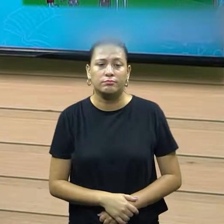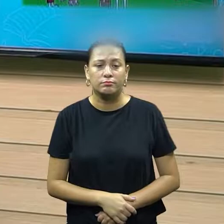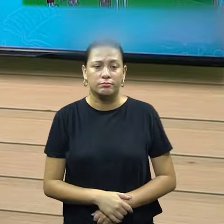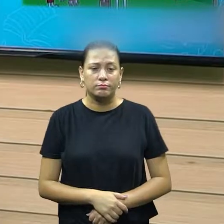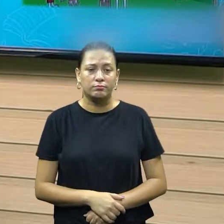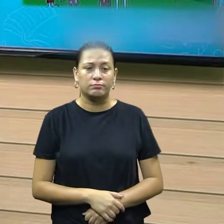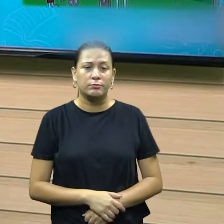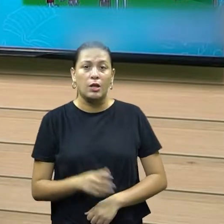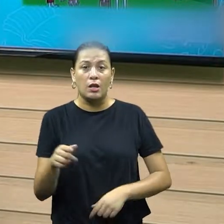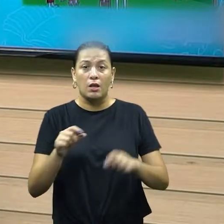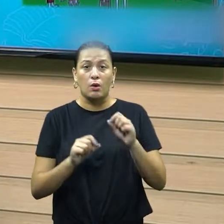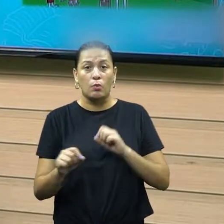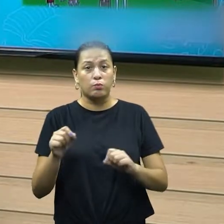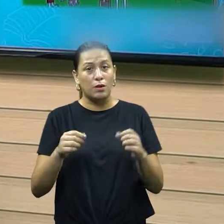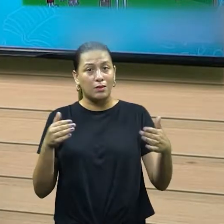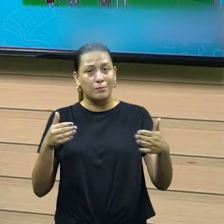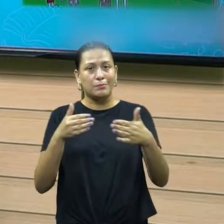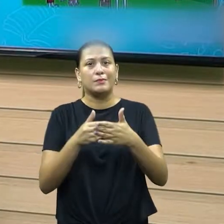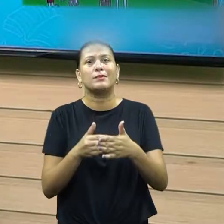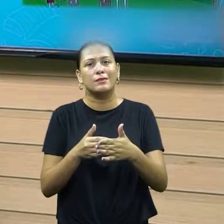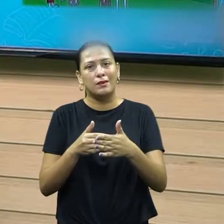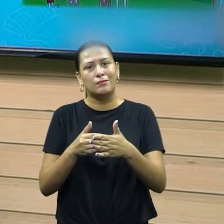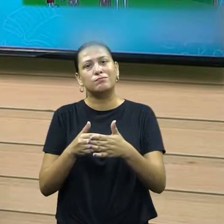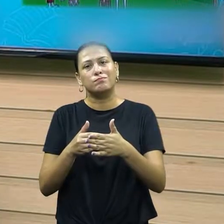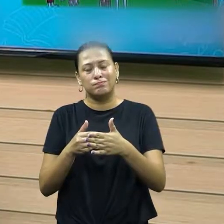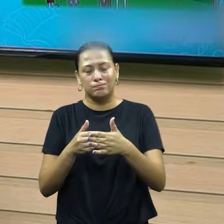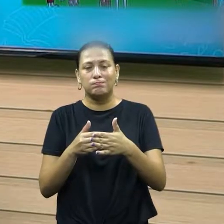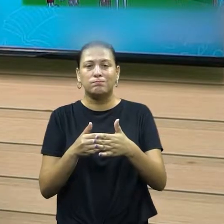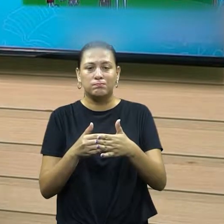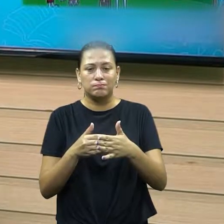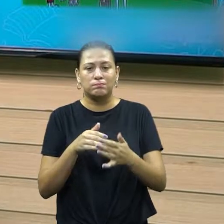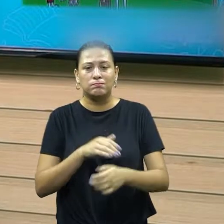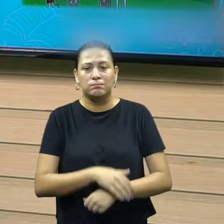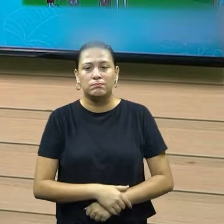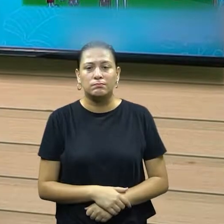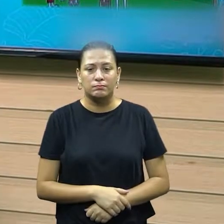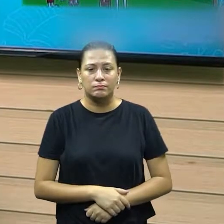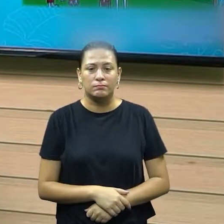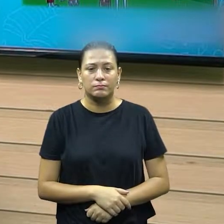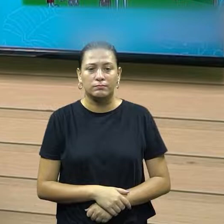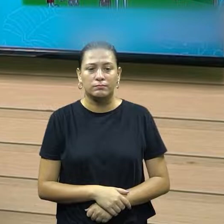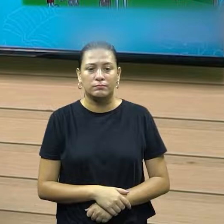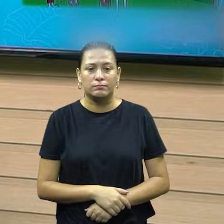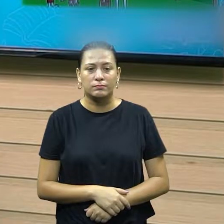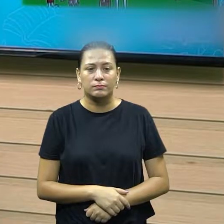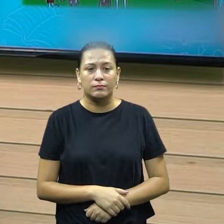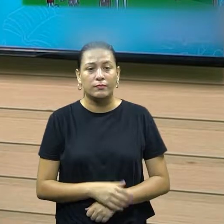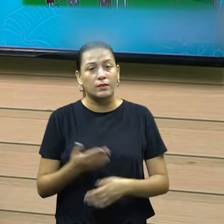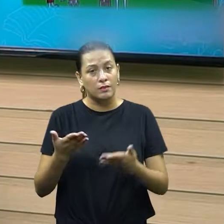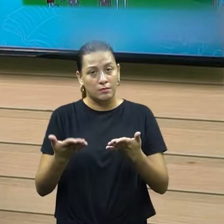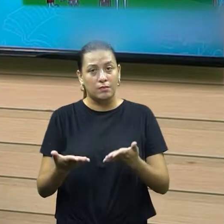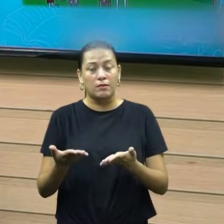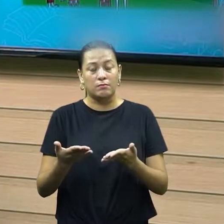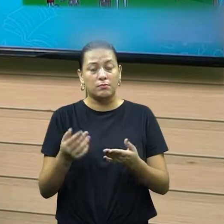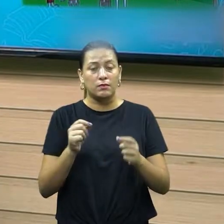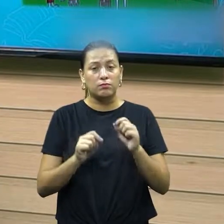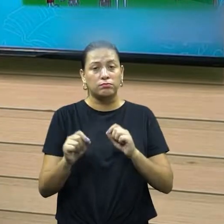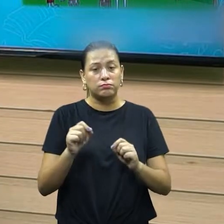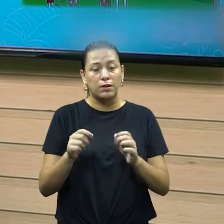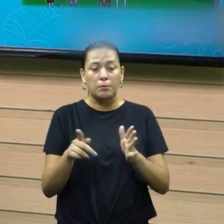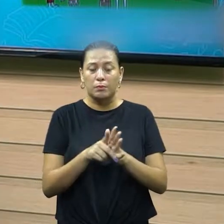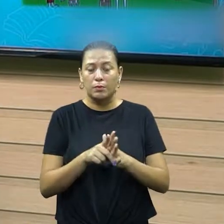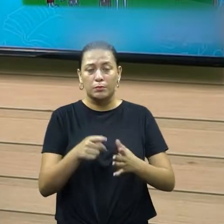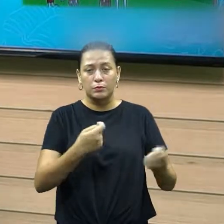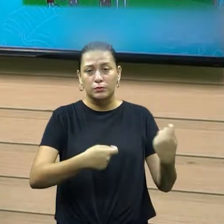ela é algo limitado, ou seja, tem fim, né? Então, normalmente, ela é um motivo de negociação. Negociação, isso é muito